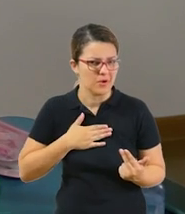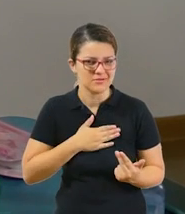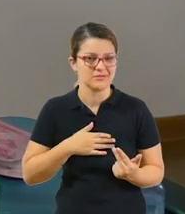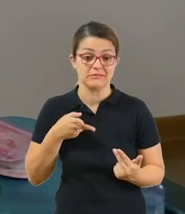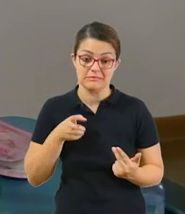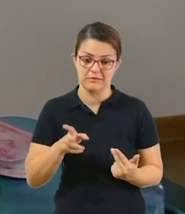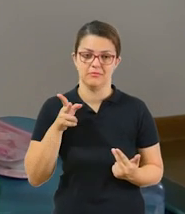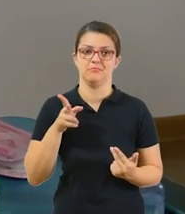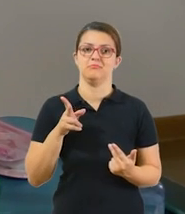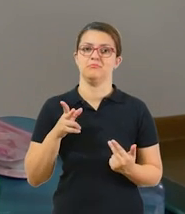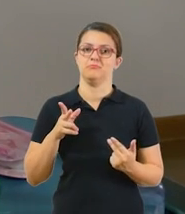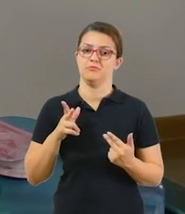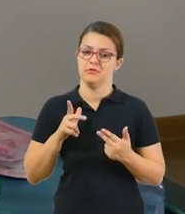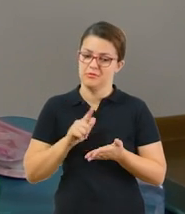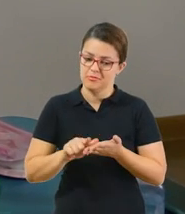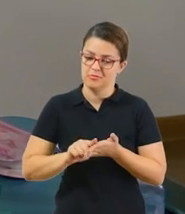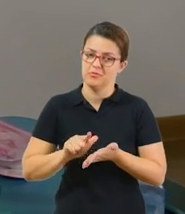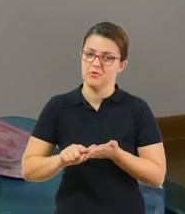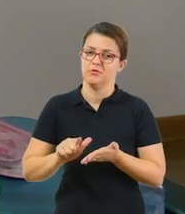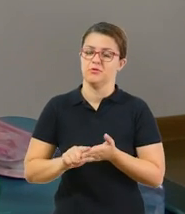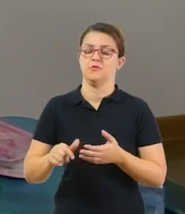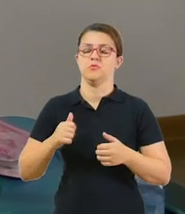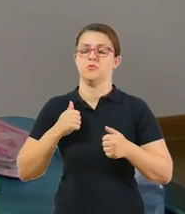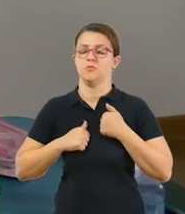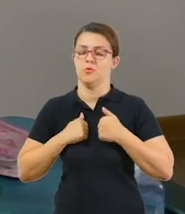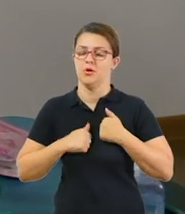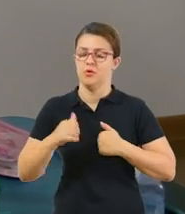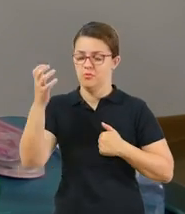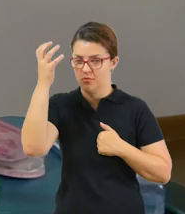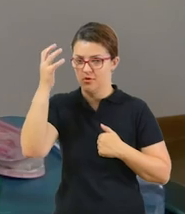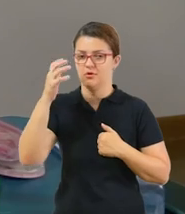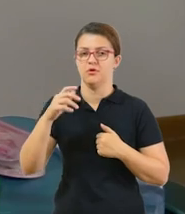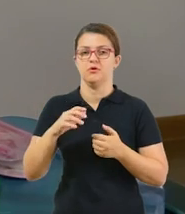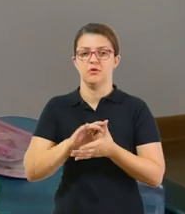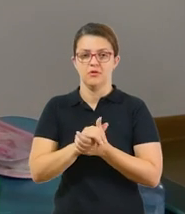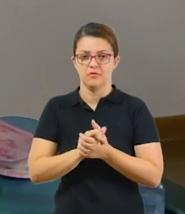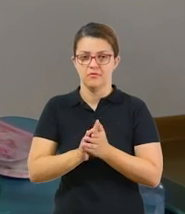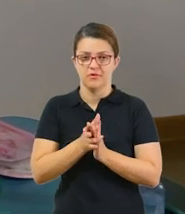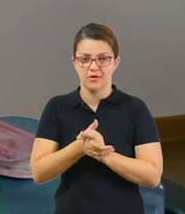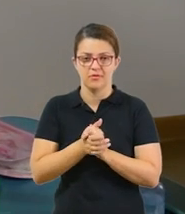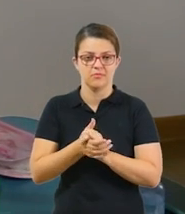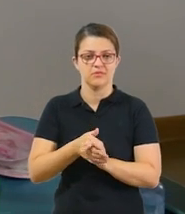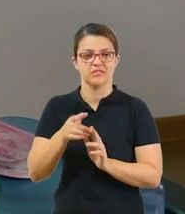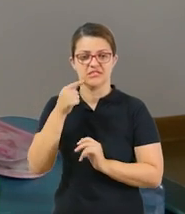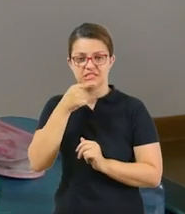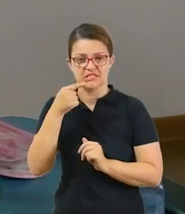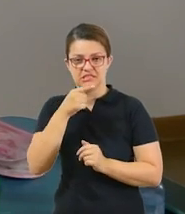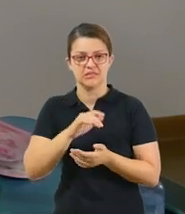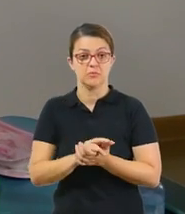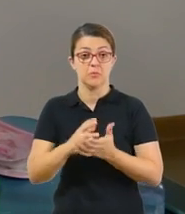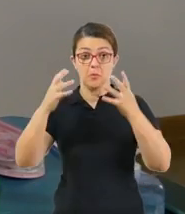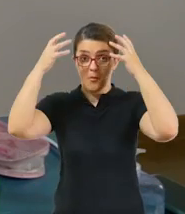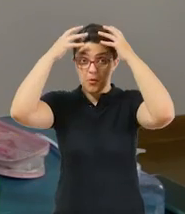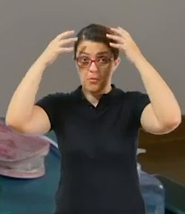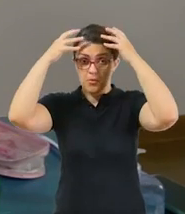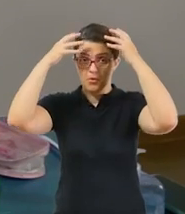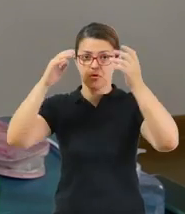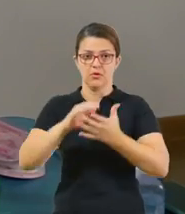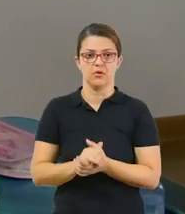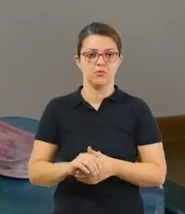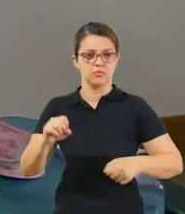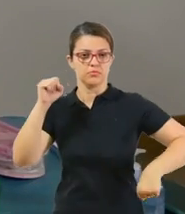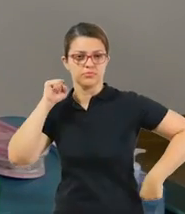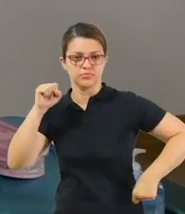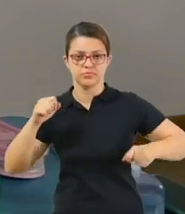sempre limpinho, tá bom? Tomar banho, lavar as mãos, escovar os dentes, lavar o cabelo, se enxugar